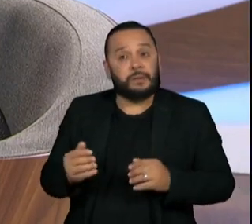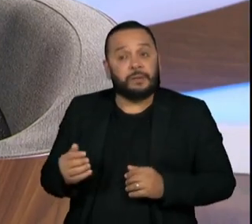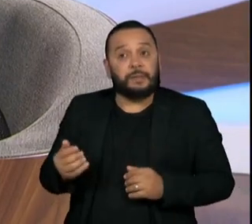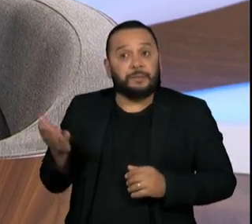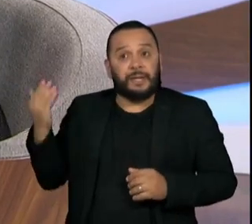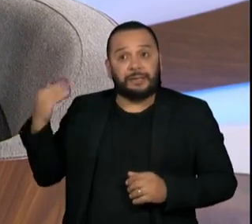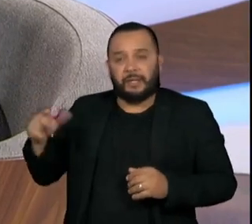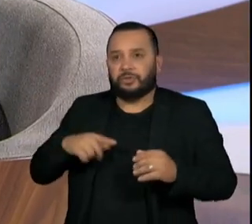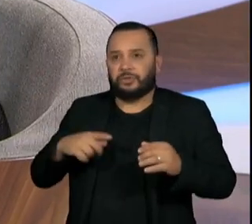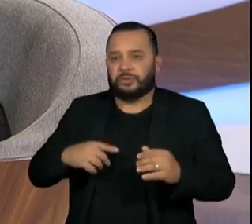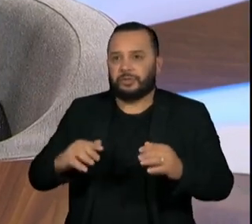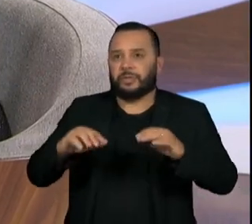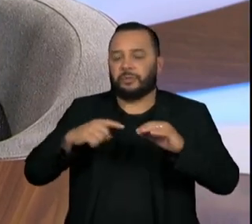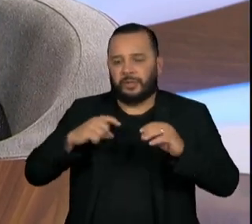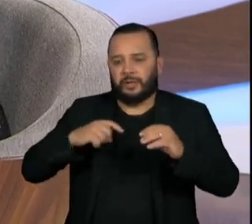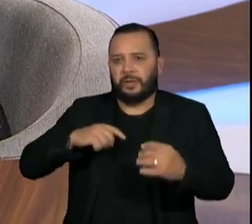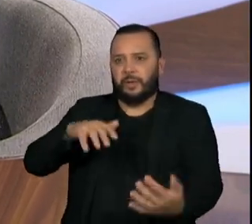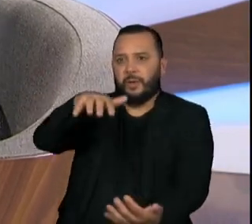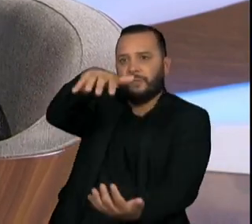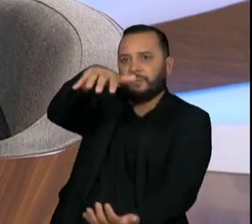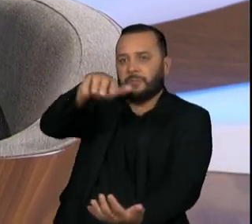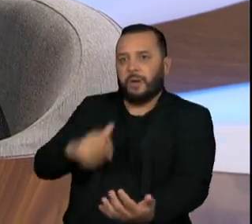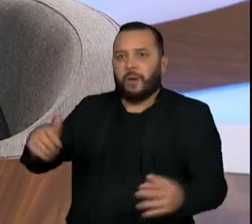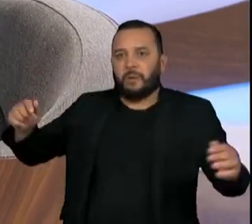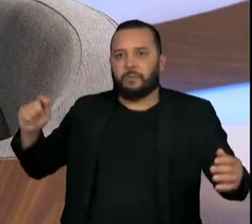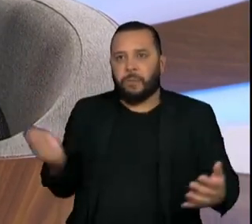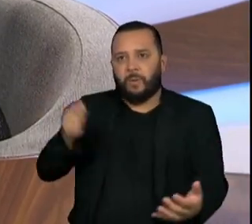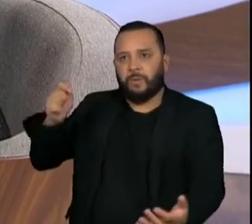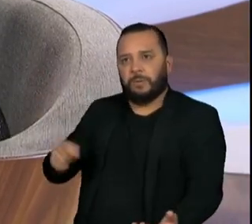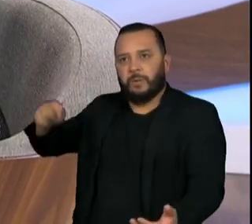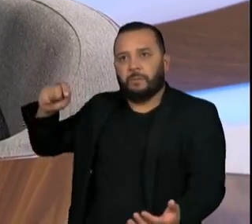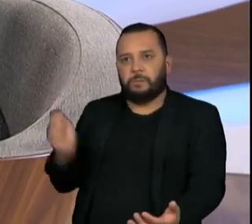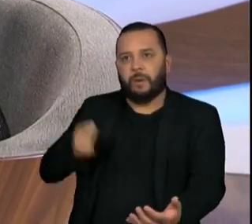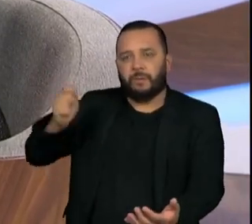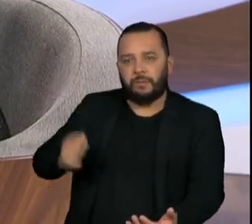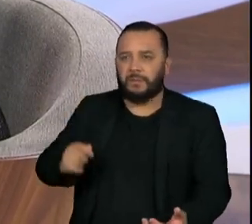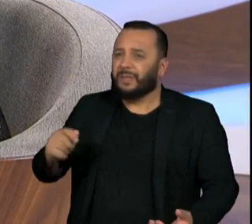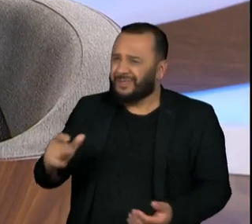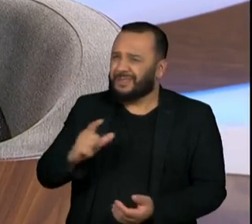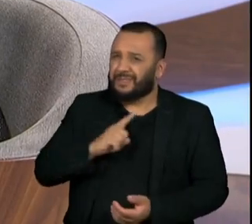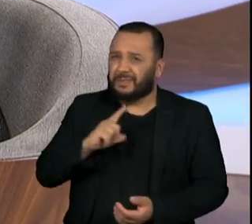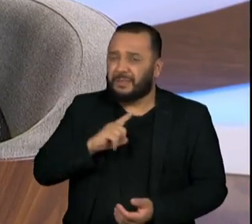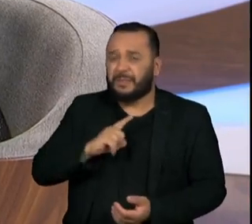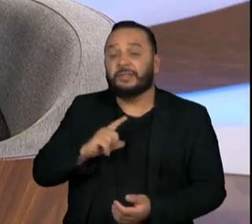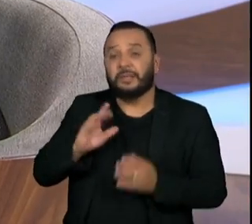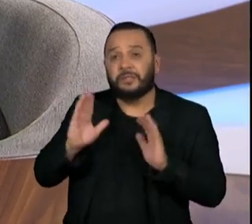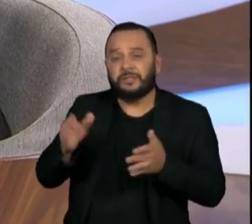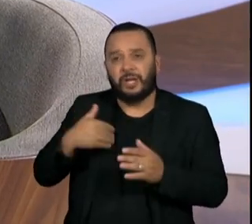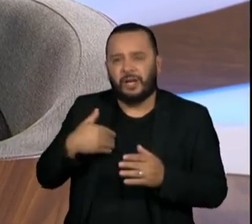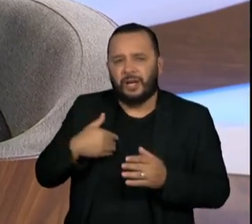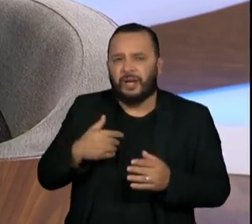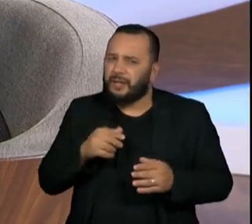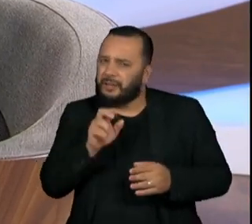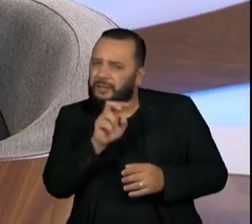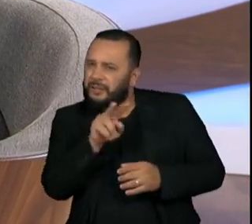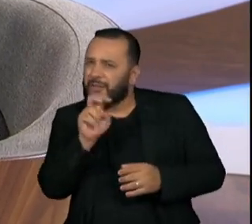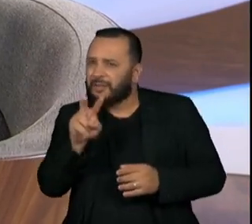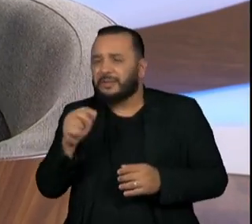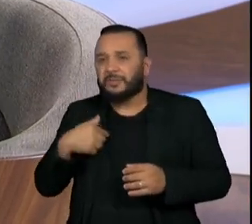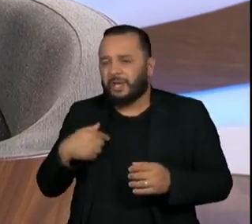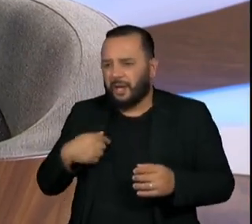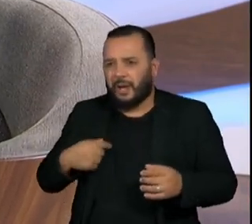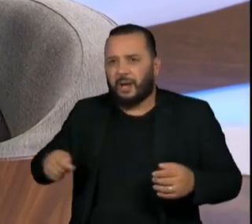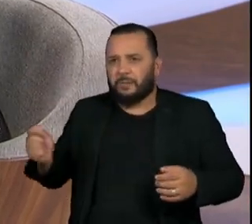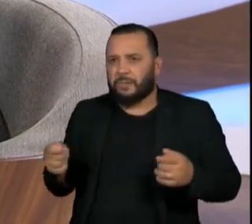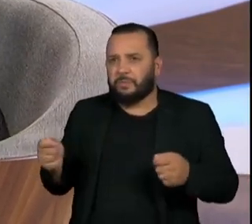repique surdo, tarol. Então, era uma massa completamente diferente. Os mestres de samba, neguinho do samba, foi mudando as baquetas,